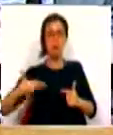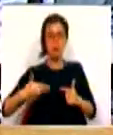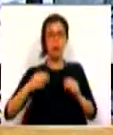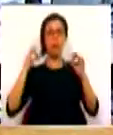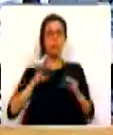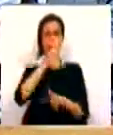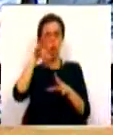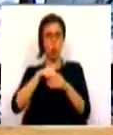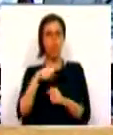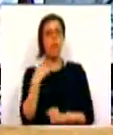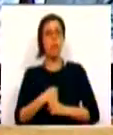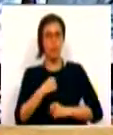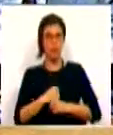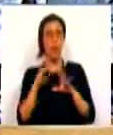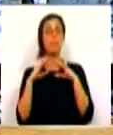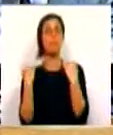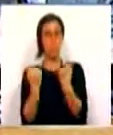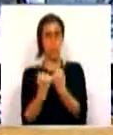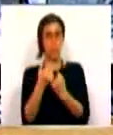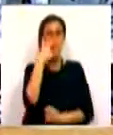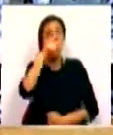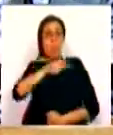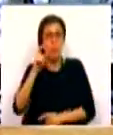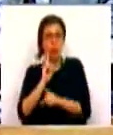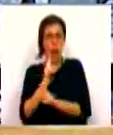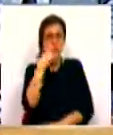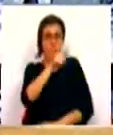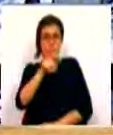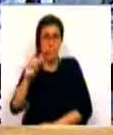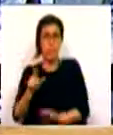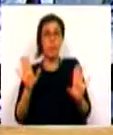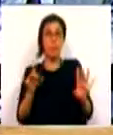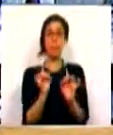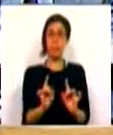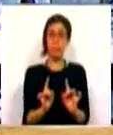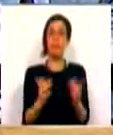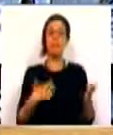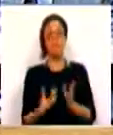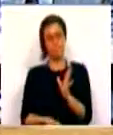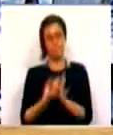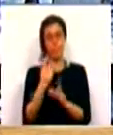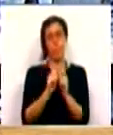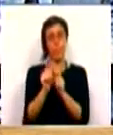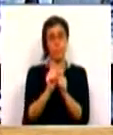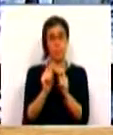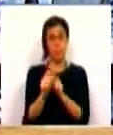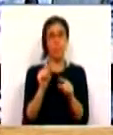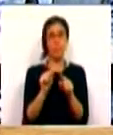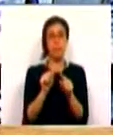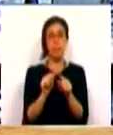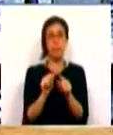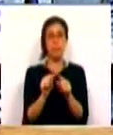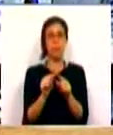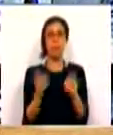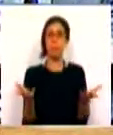plena inclusão laboral e social destes cidadãos. Nesta medida, criámos uma prestação que tem, que